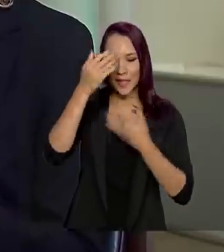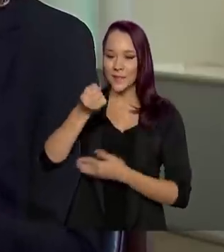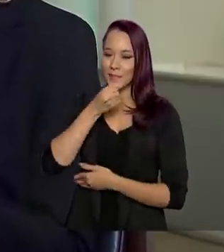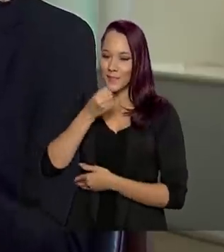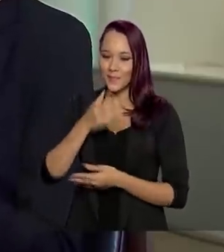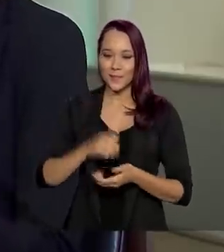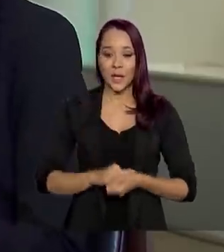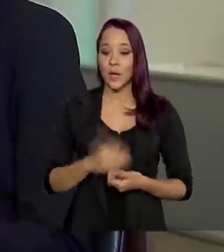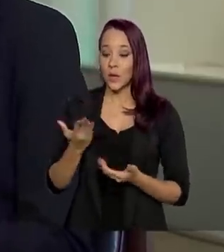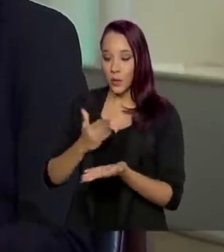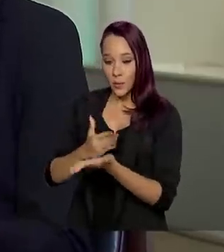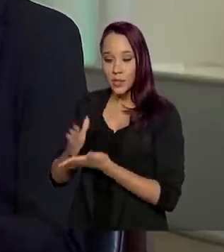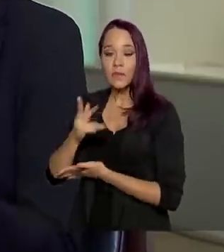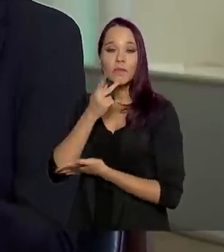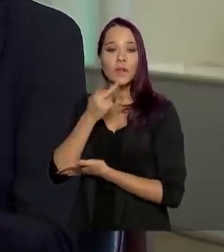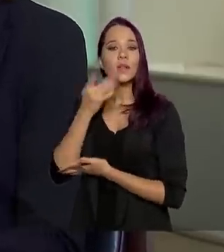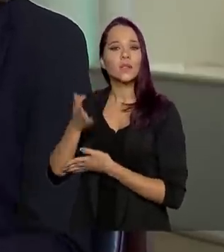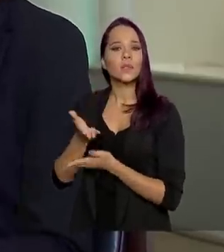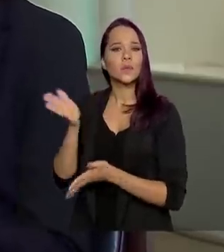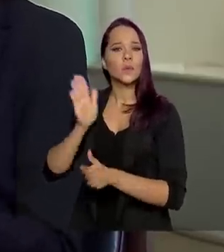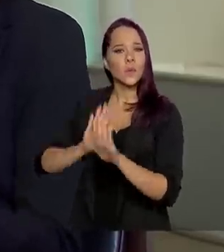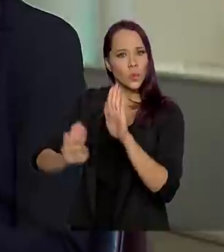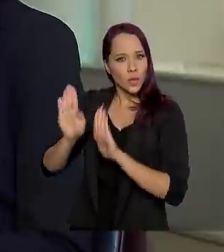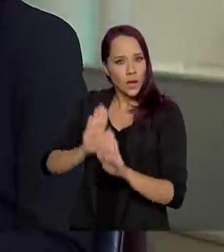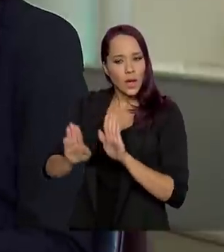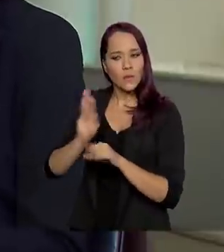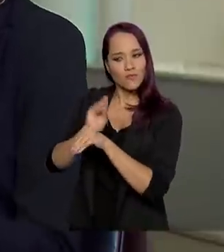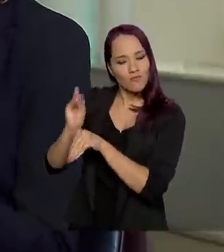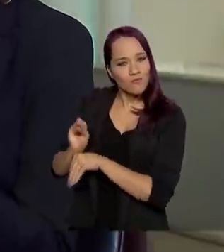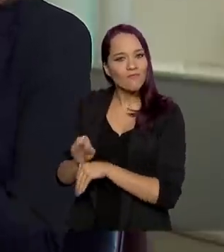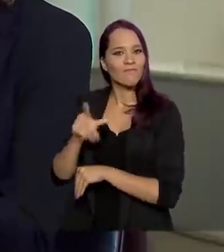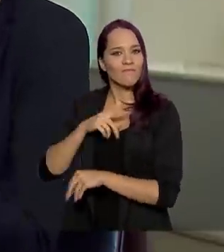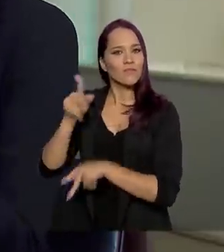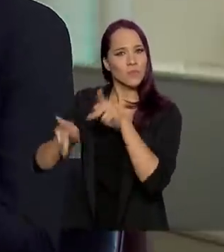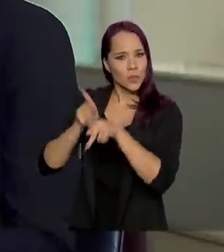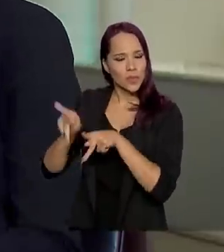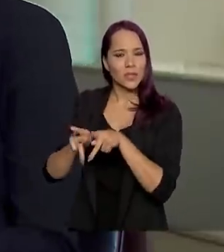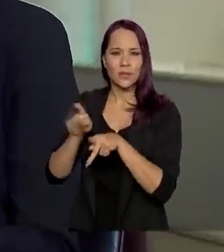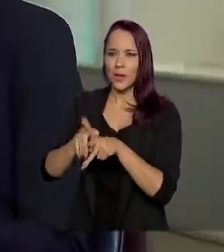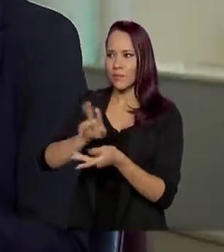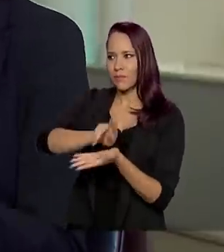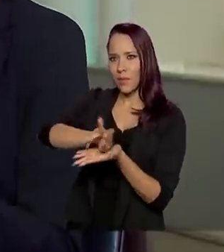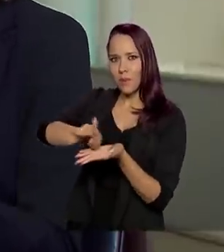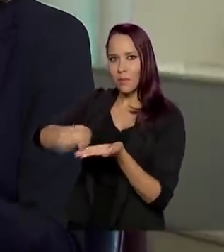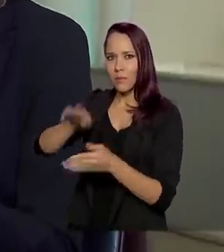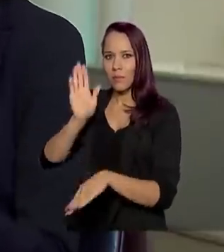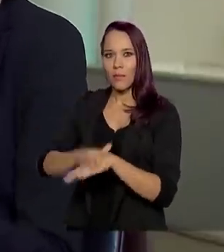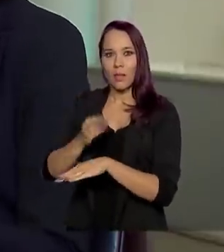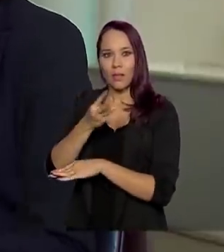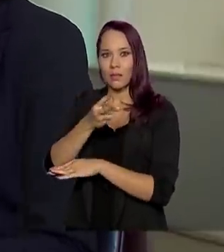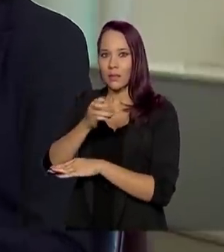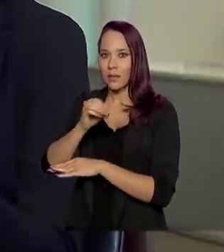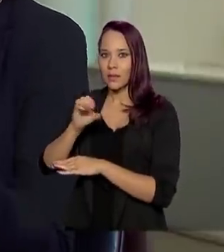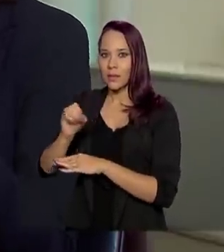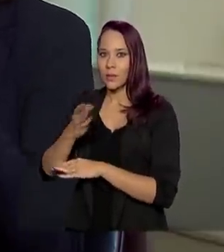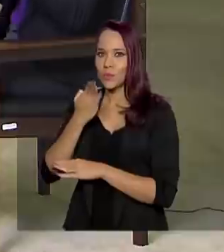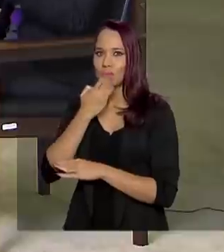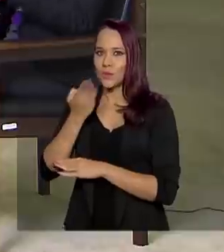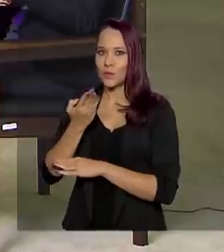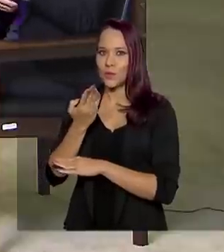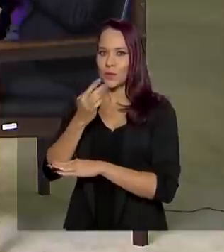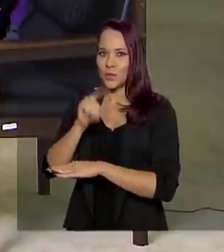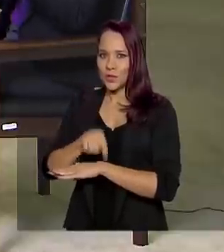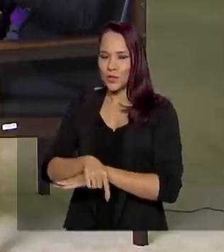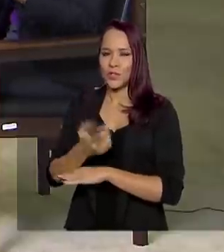Vamos começar falando então, secretário, sobre esses cuidados especiais com essa população que é tão diversa, né? São mais de 300 etnias, povos com